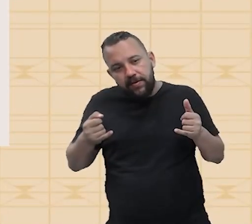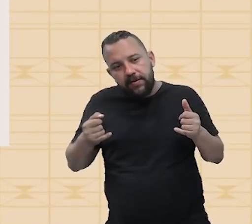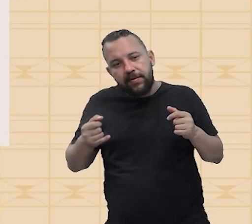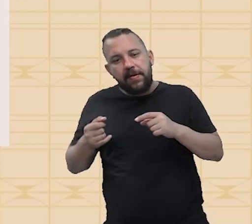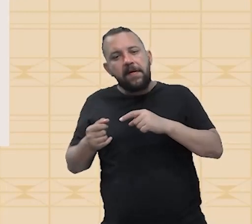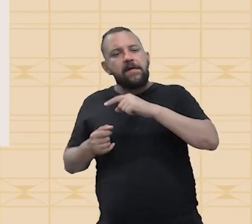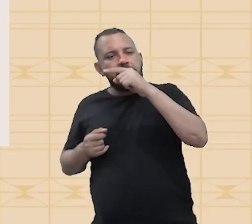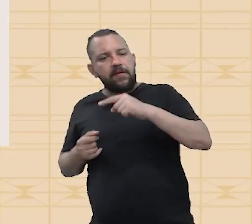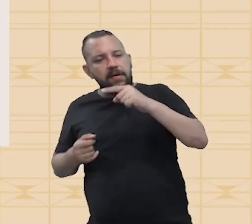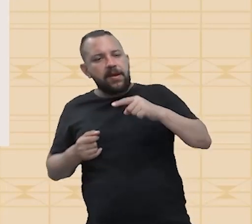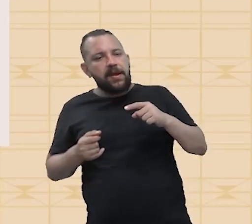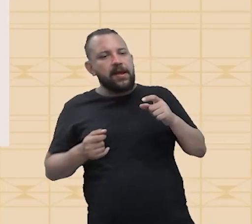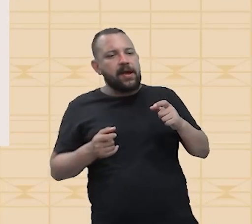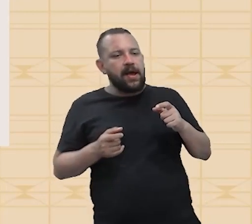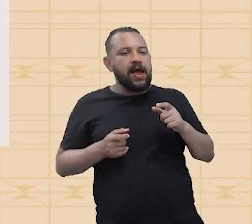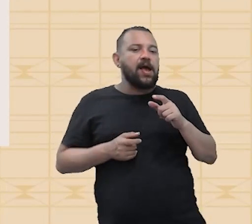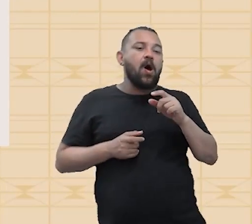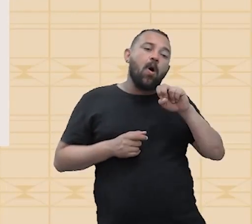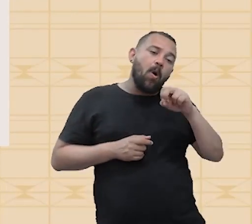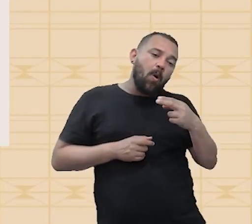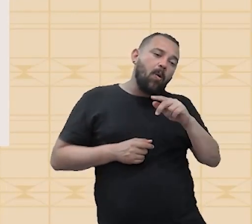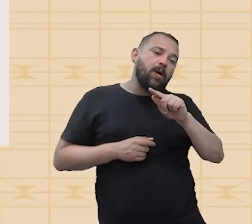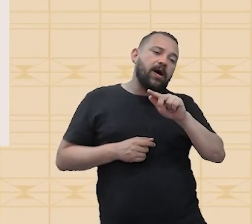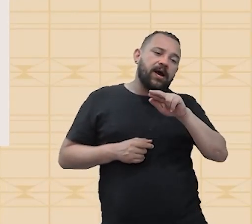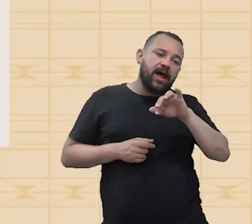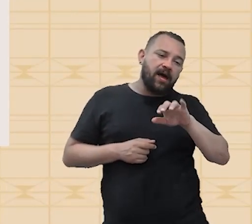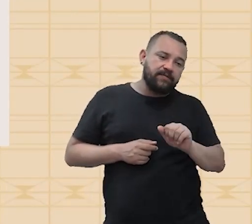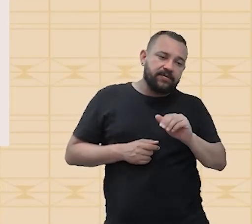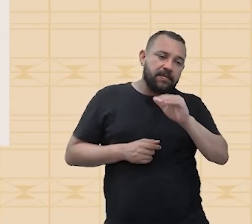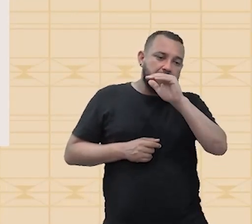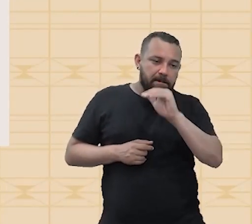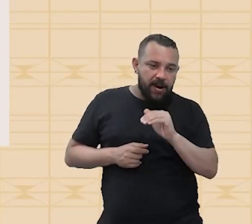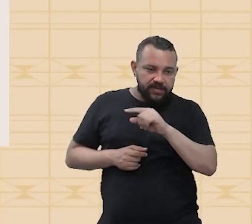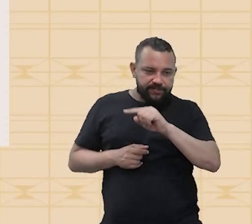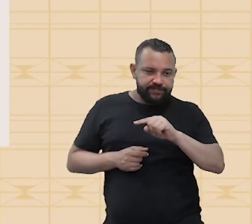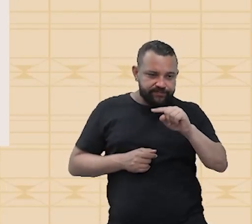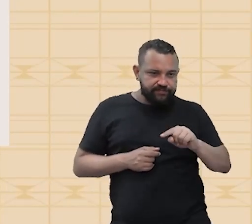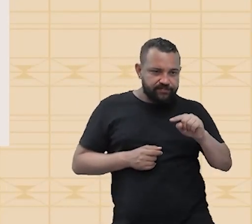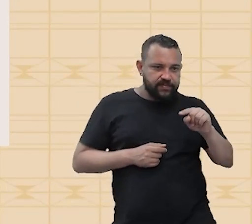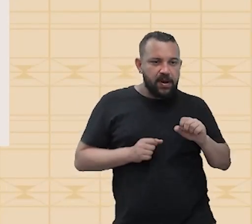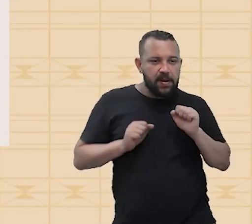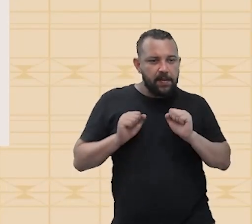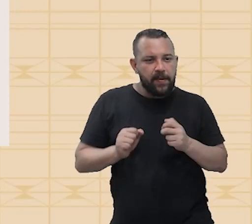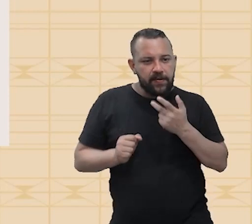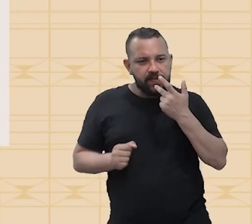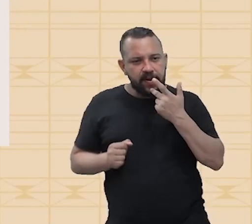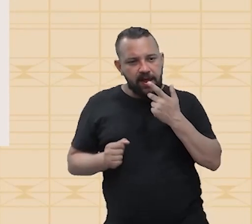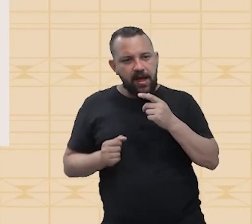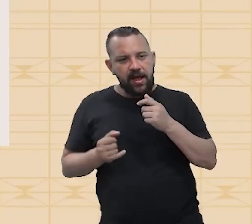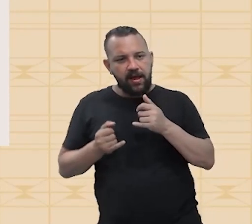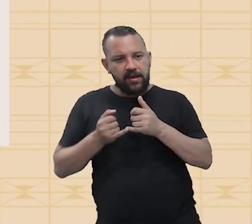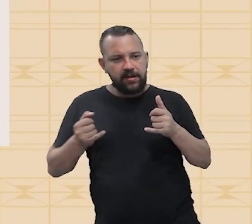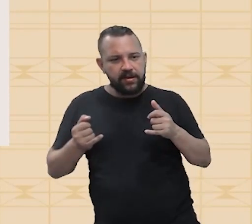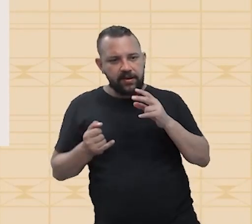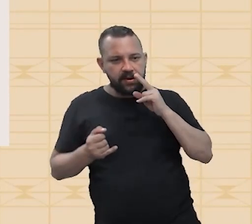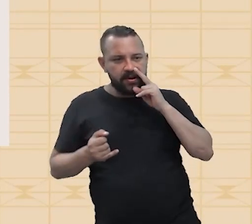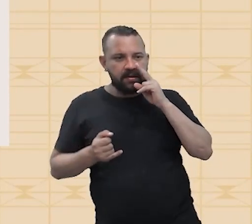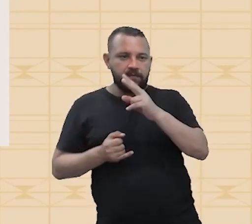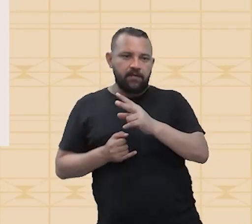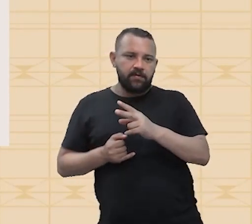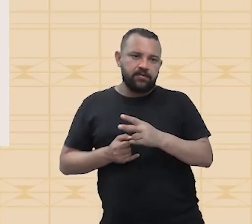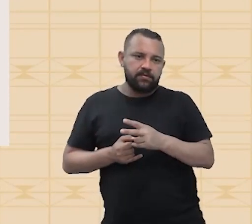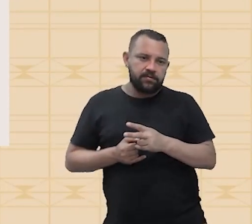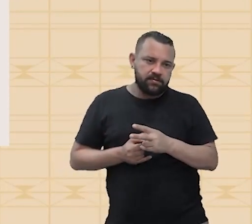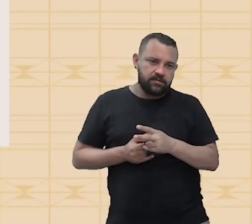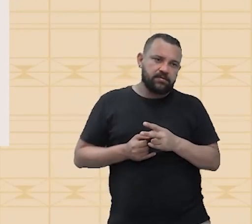frequência e grave se for de baixa frequência. Então, eu posso falar agudo e forte, e também